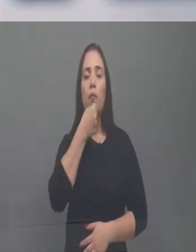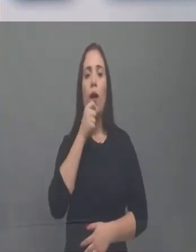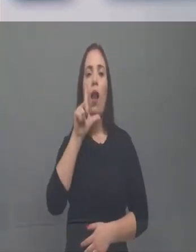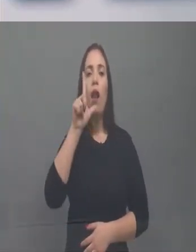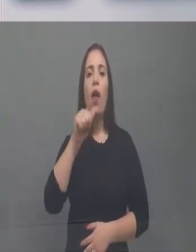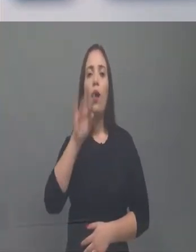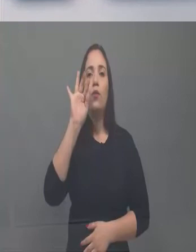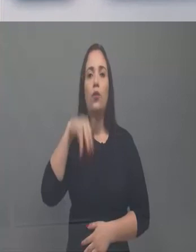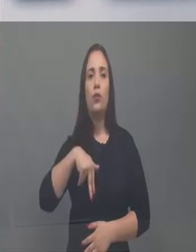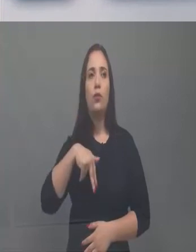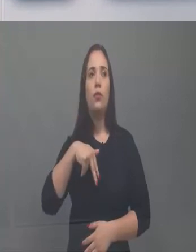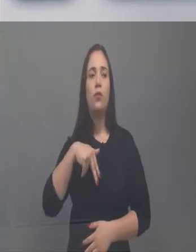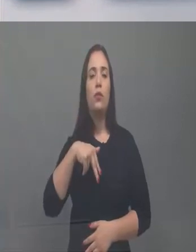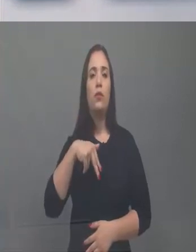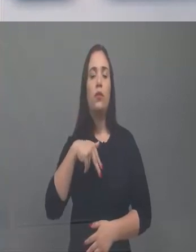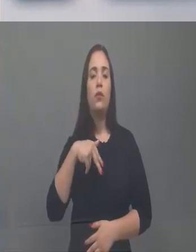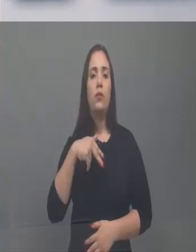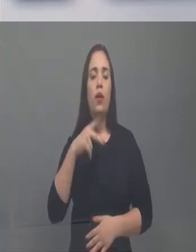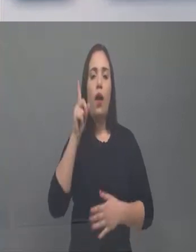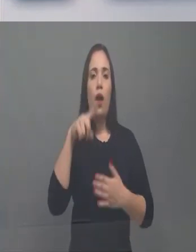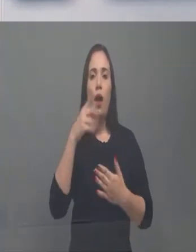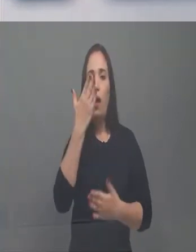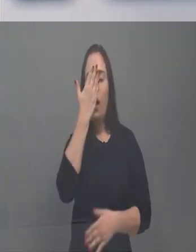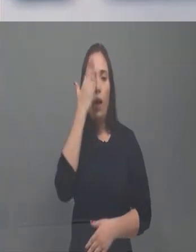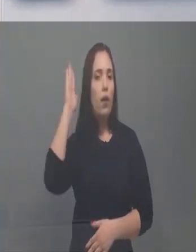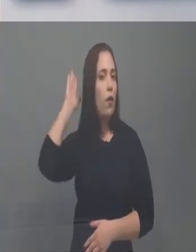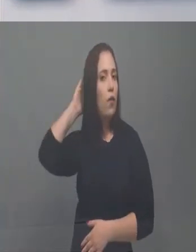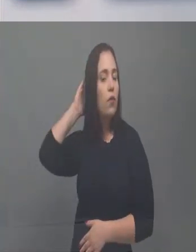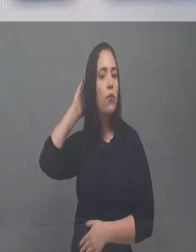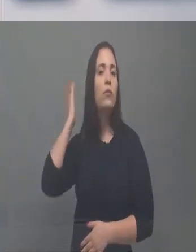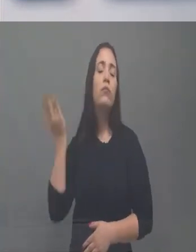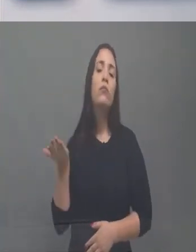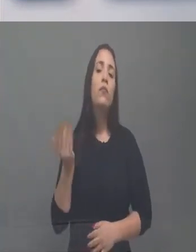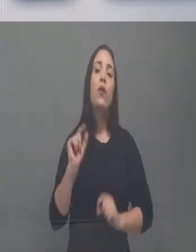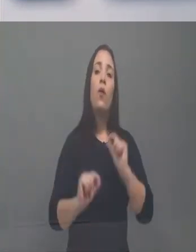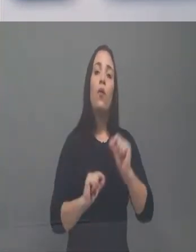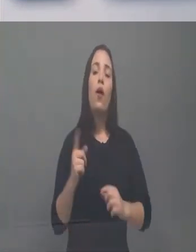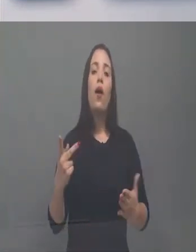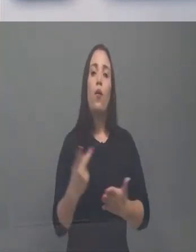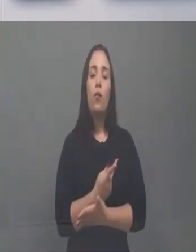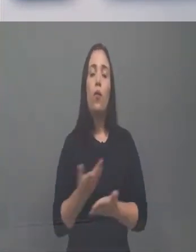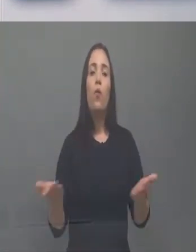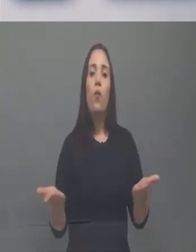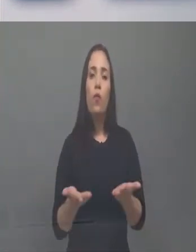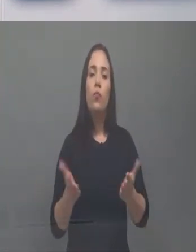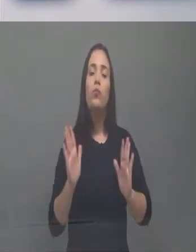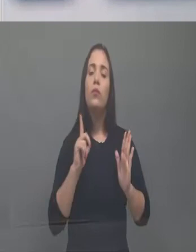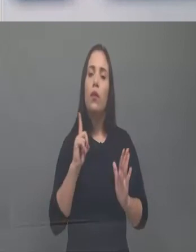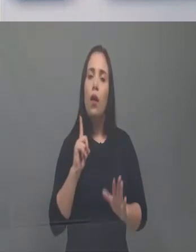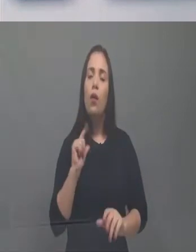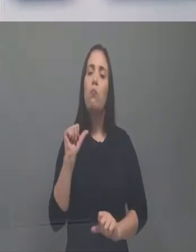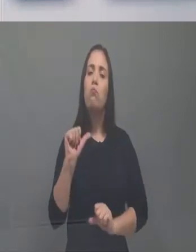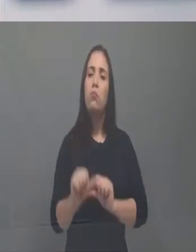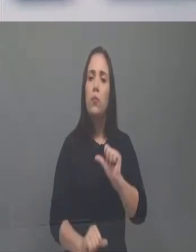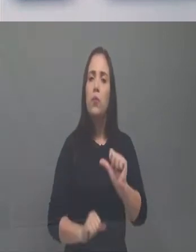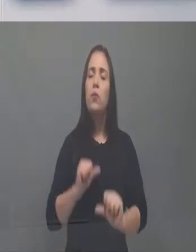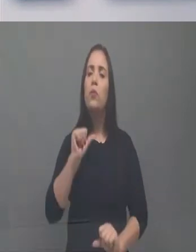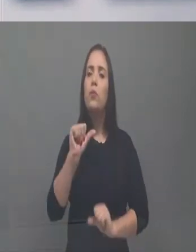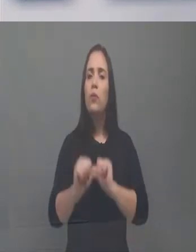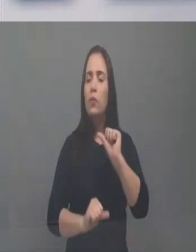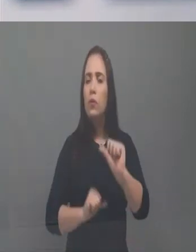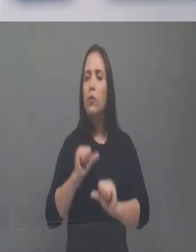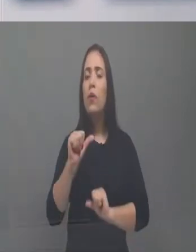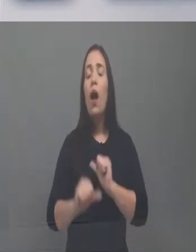celebrava de costas, está certo? Então, o que é que acontece hoje? Já há uma mudança muito grande, o próprio Papa